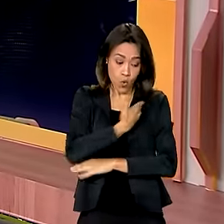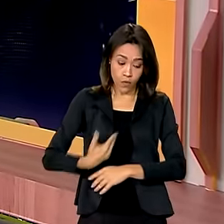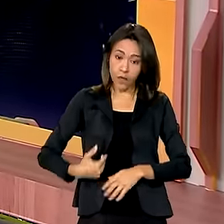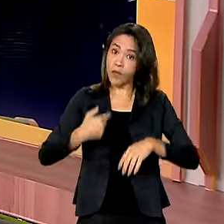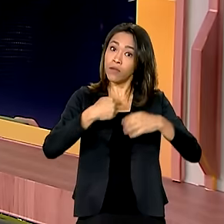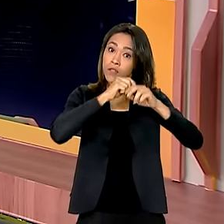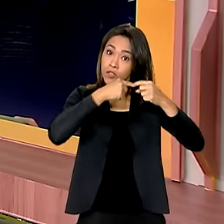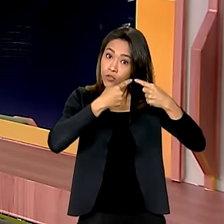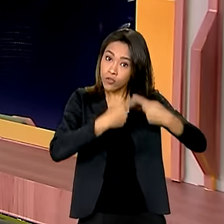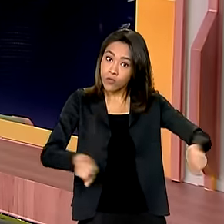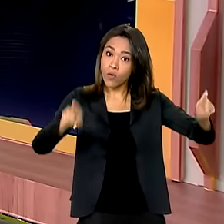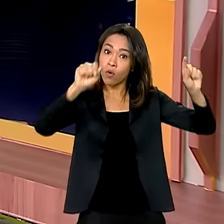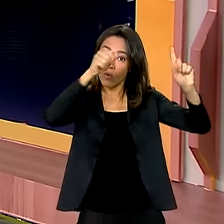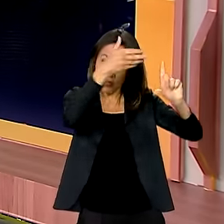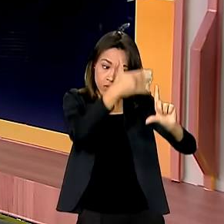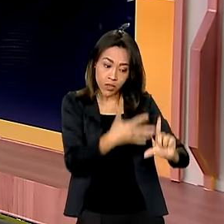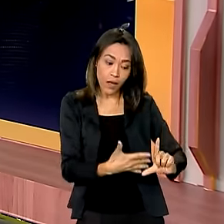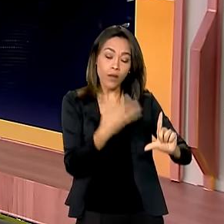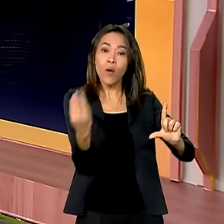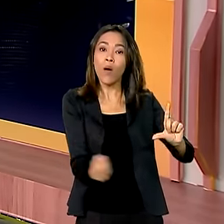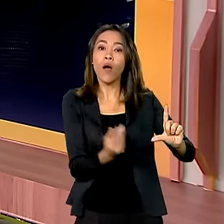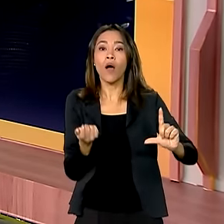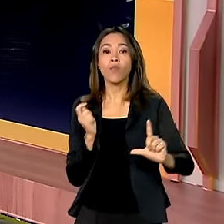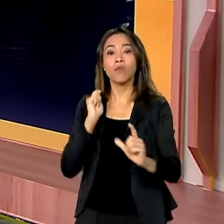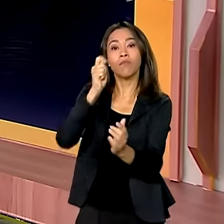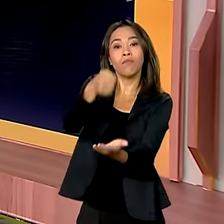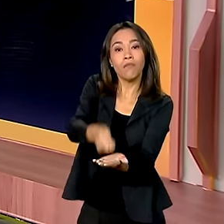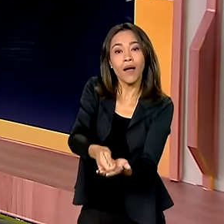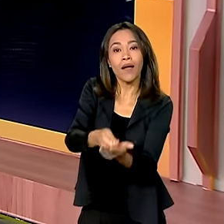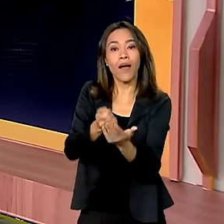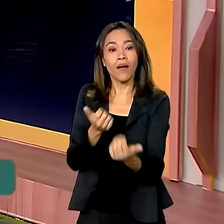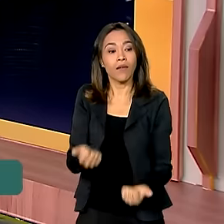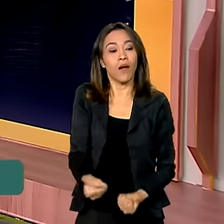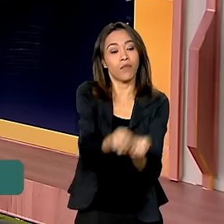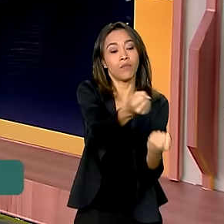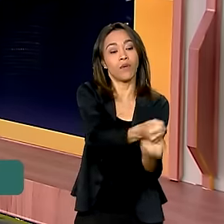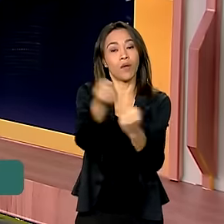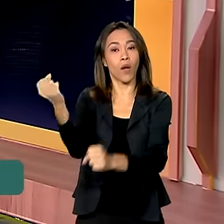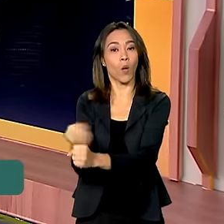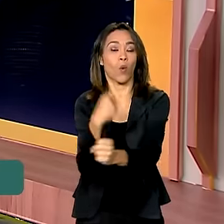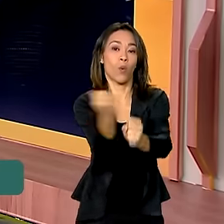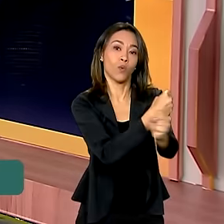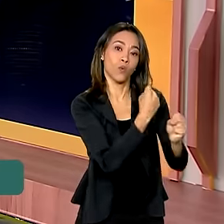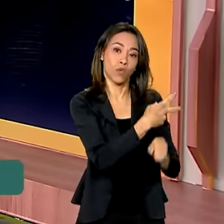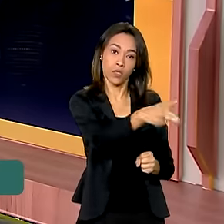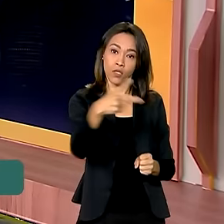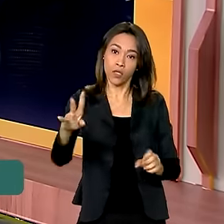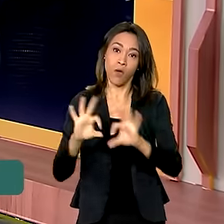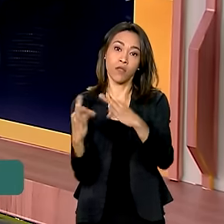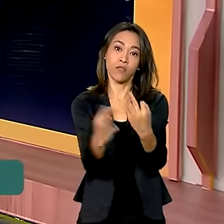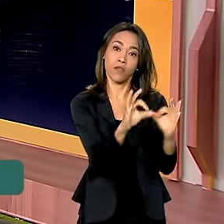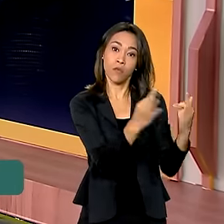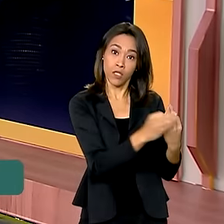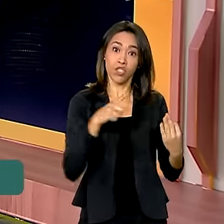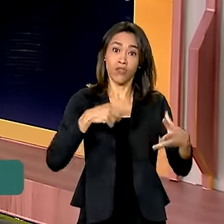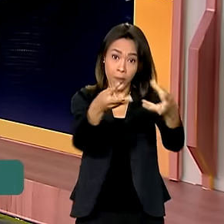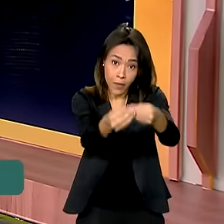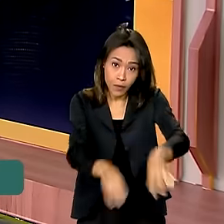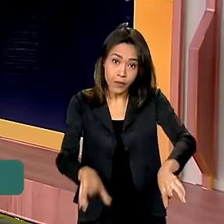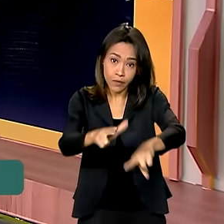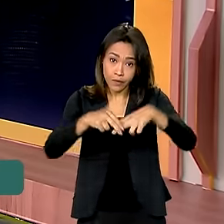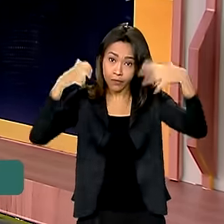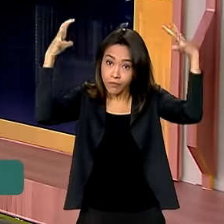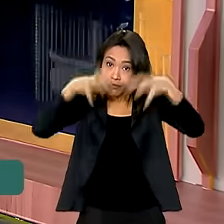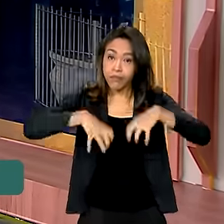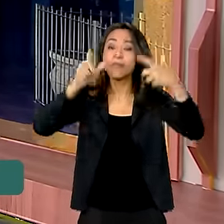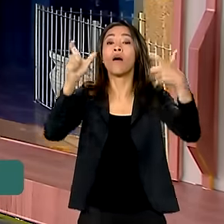explicações de como será pago o auxílio reconstrução no valor de 5 mil e 100 reais às famílias afetadas pelas enchentes